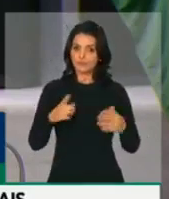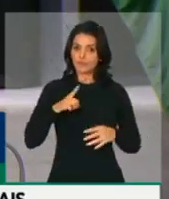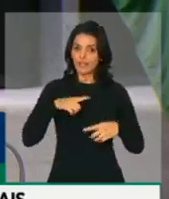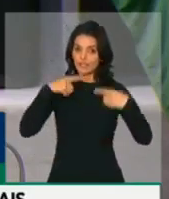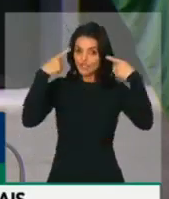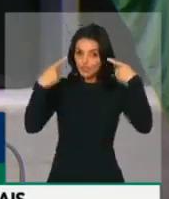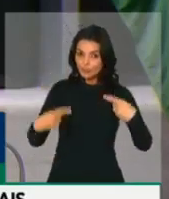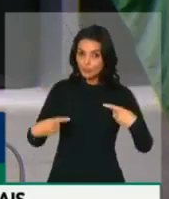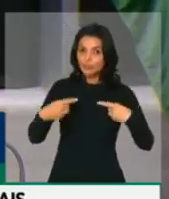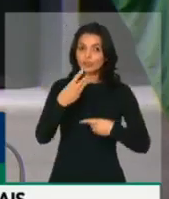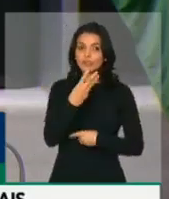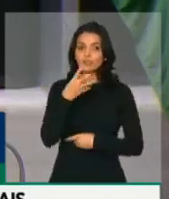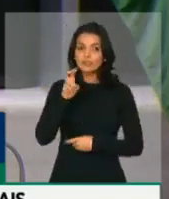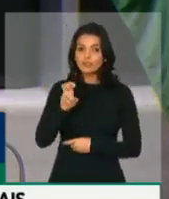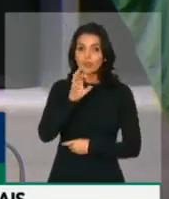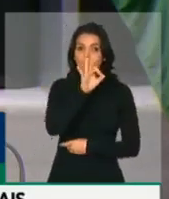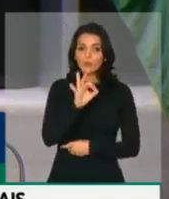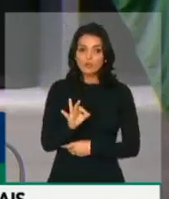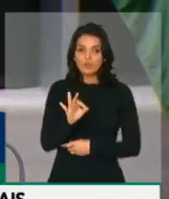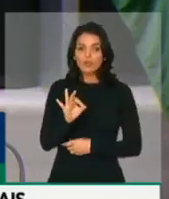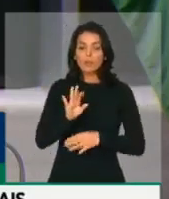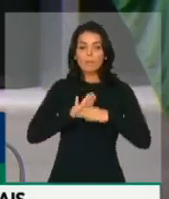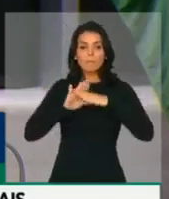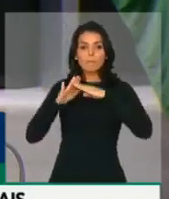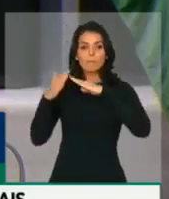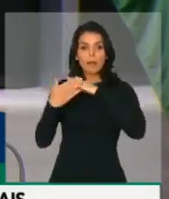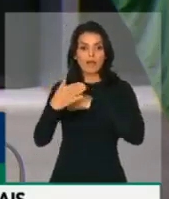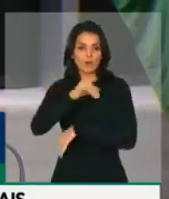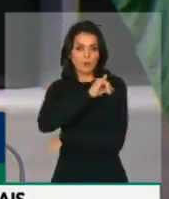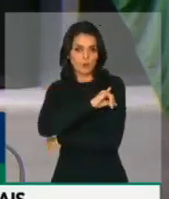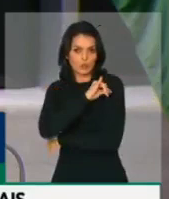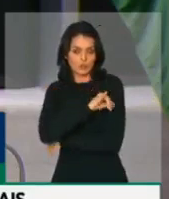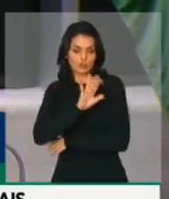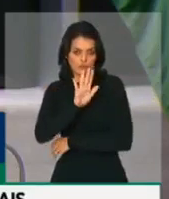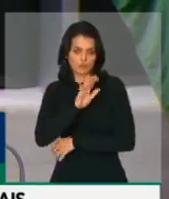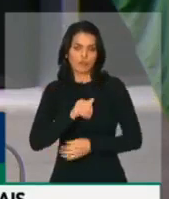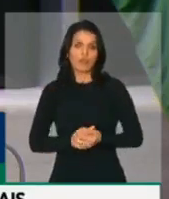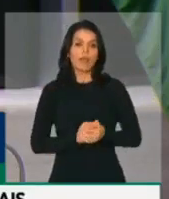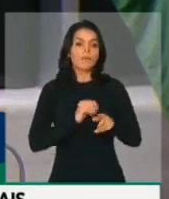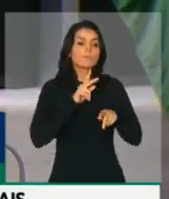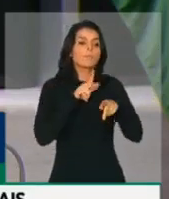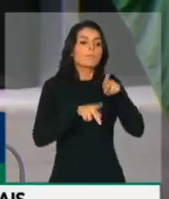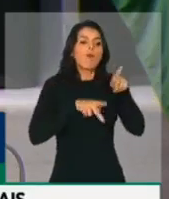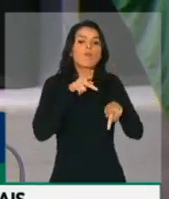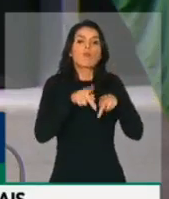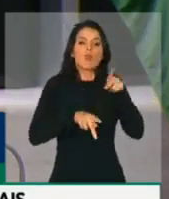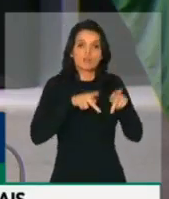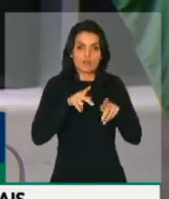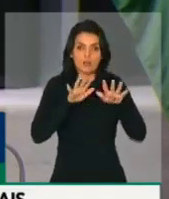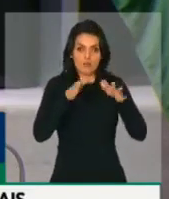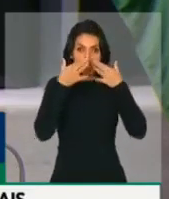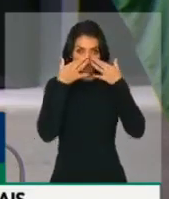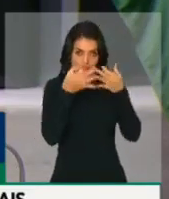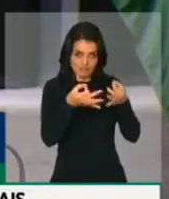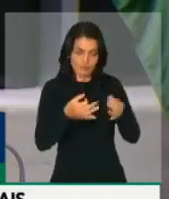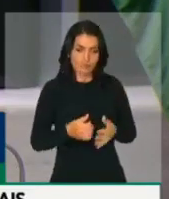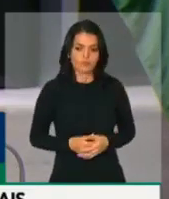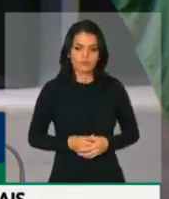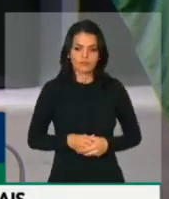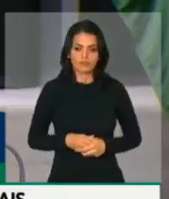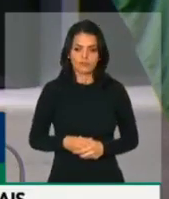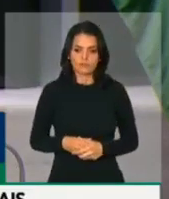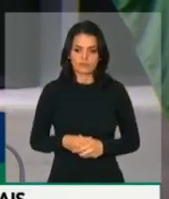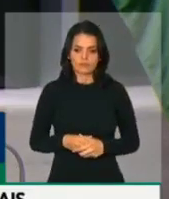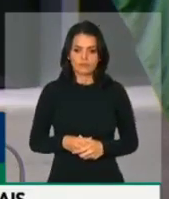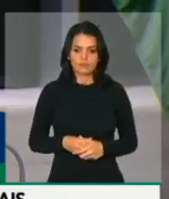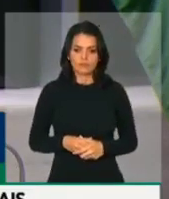35% dos bairros do Rio. População. E aí chama atenção, deputado Marcelo